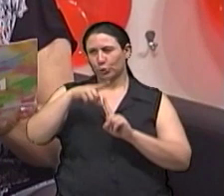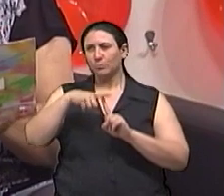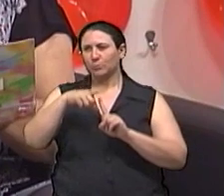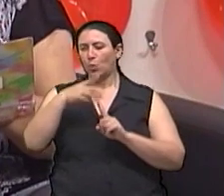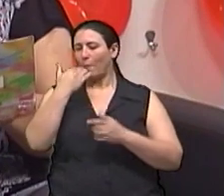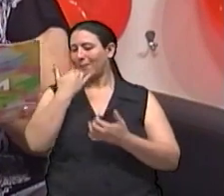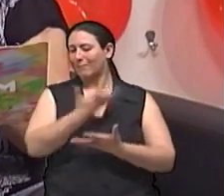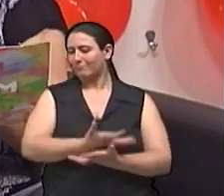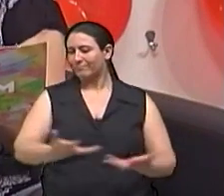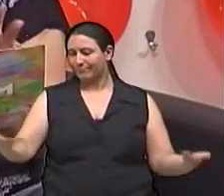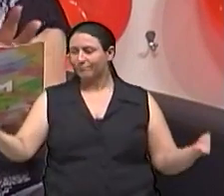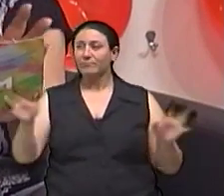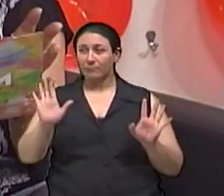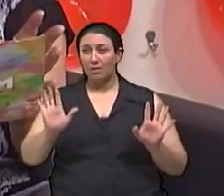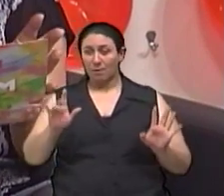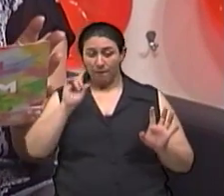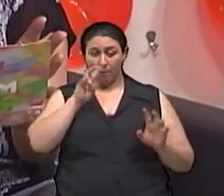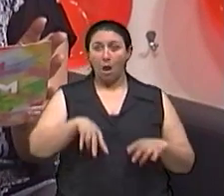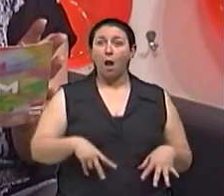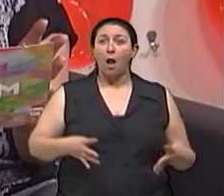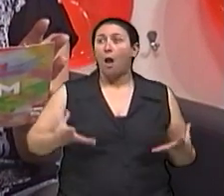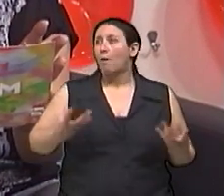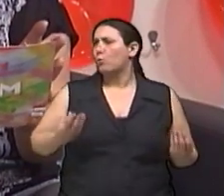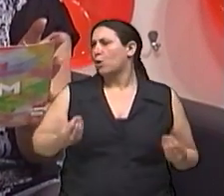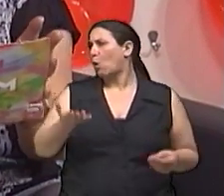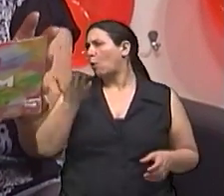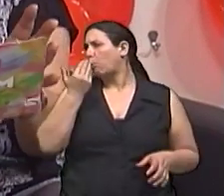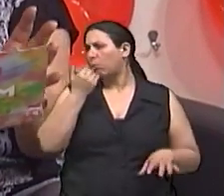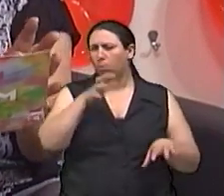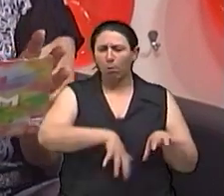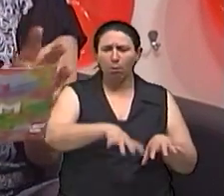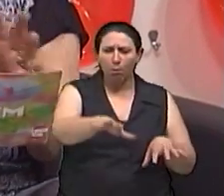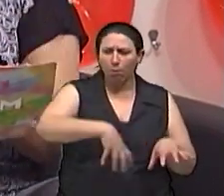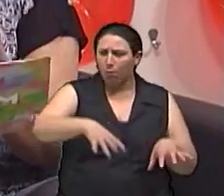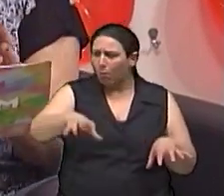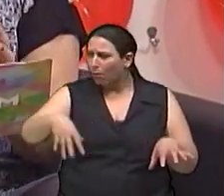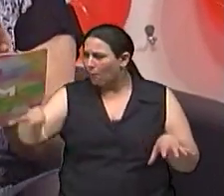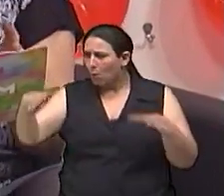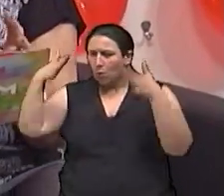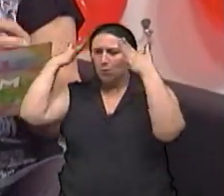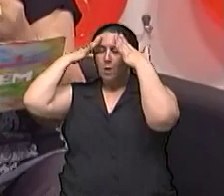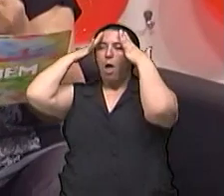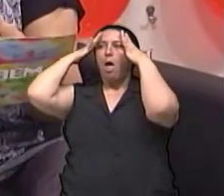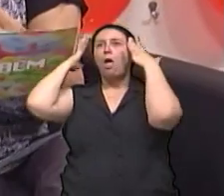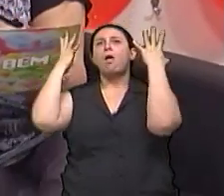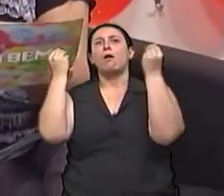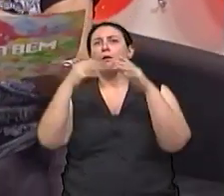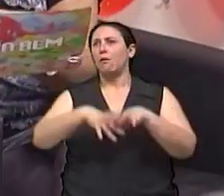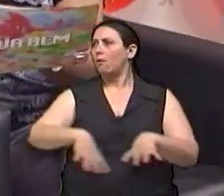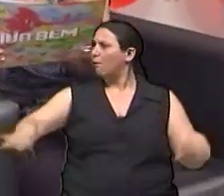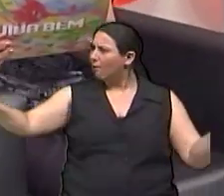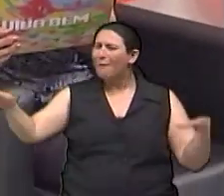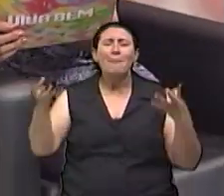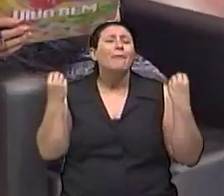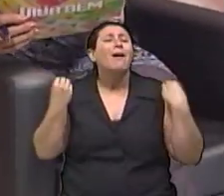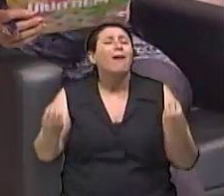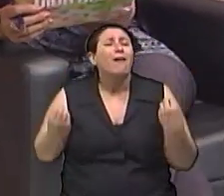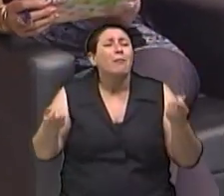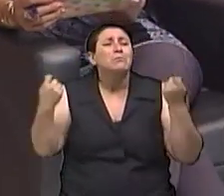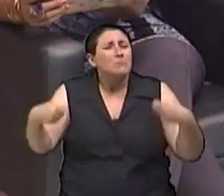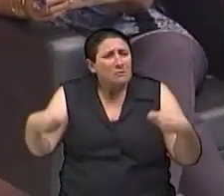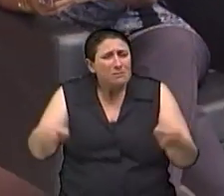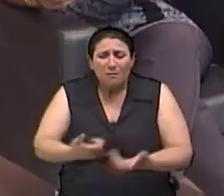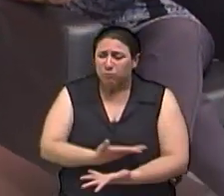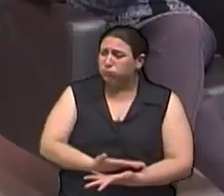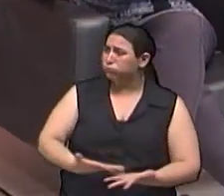tradição É tanta comida Que a gente... Soraya, é tanta comida Por que que precisa fazer tudo aquilo?